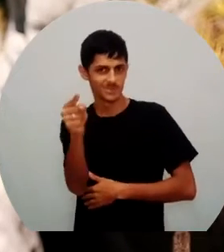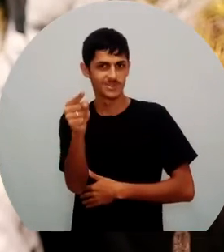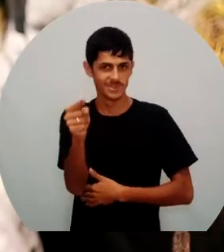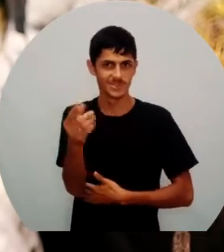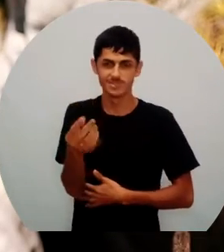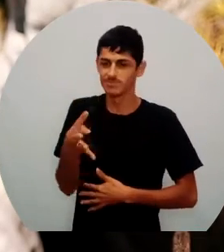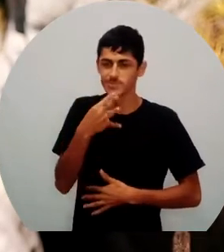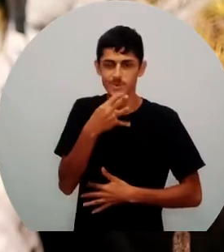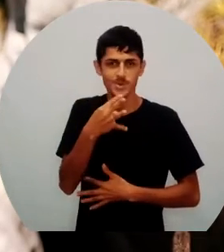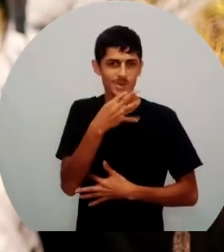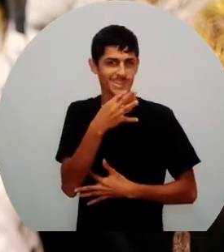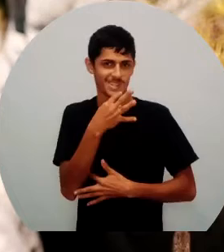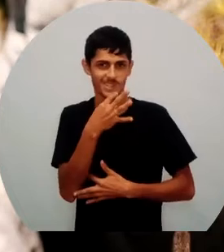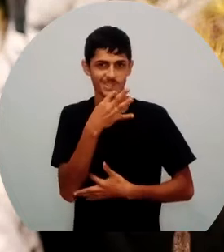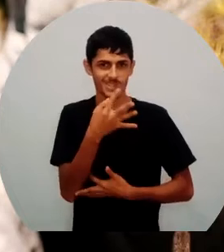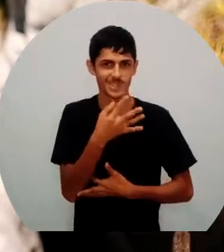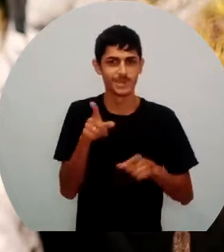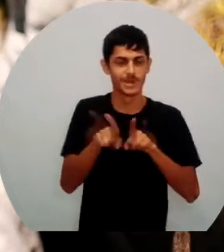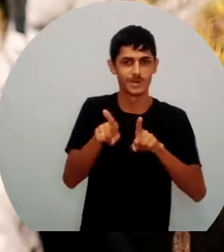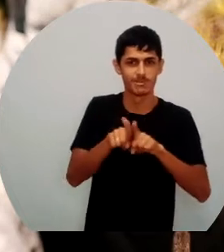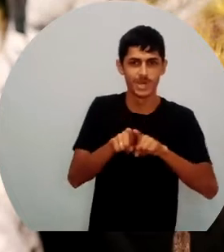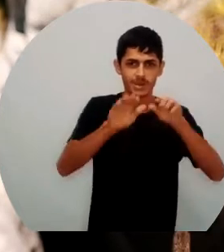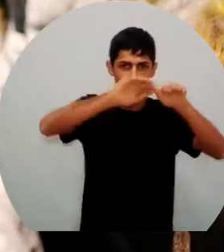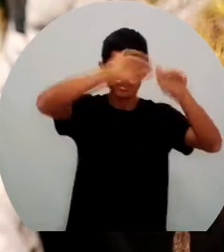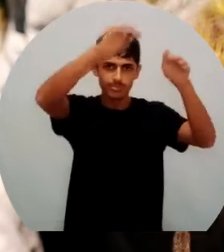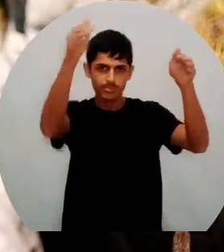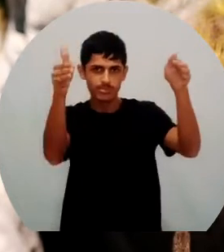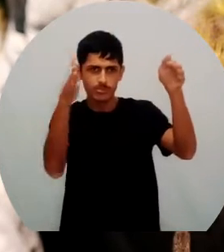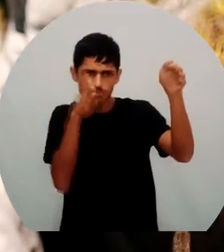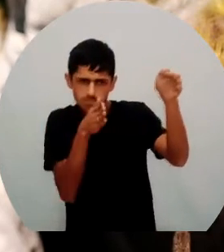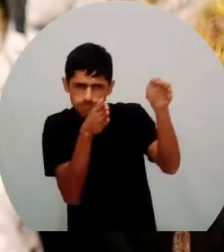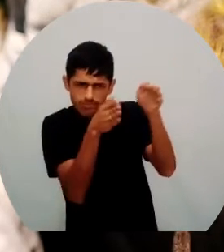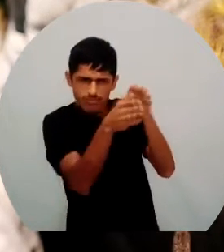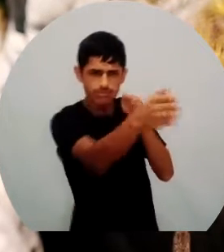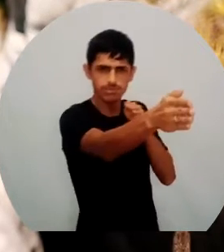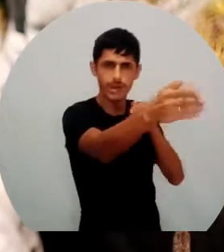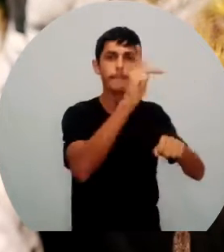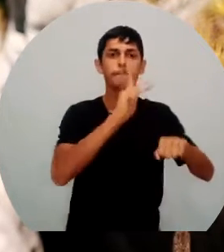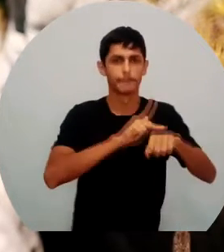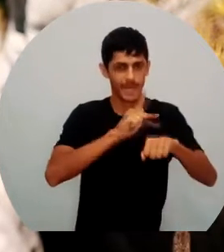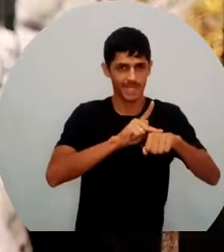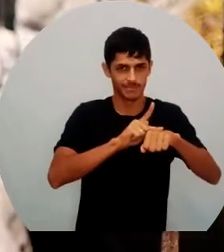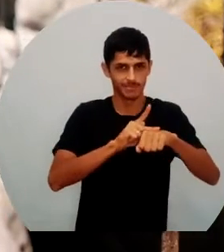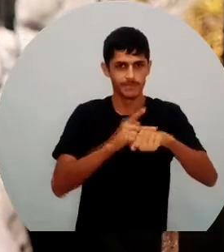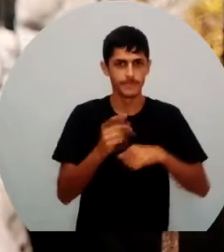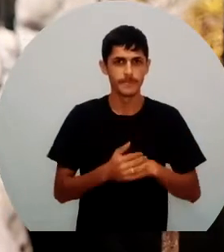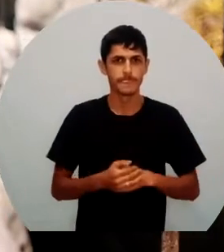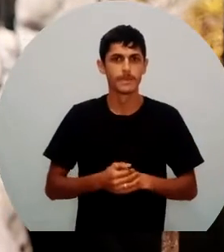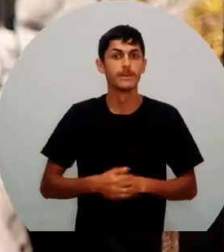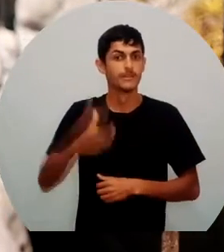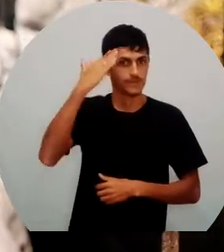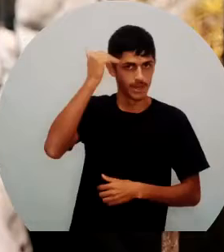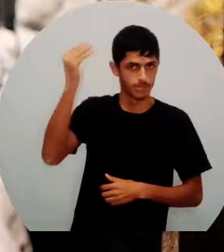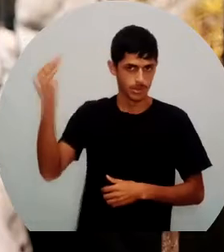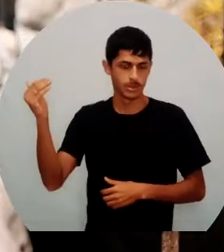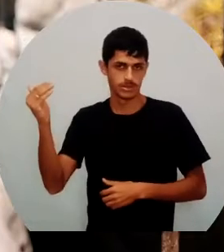vislumbrar a janela da caverna, que é um dos locais mais explorados na Serra do Pará. Ela é considerada a fazer com